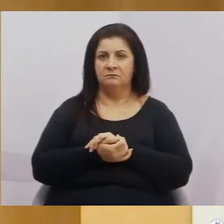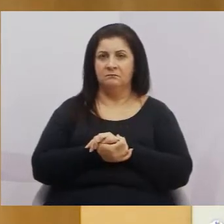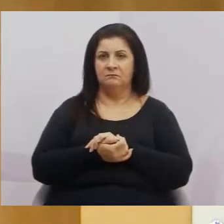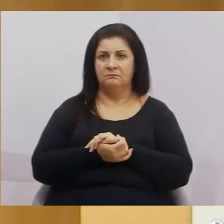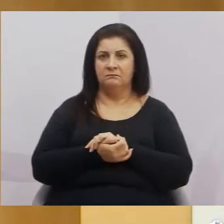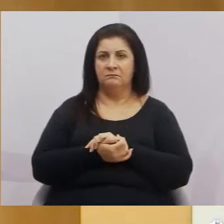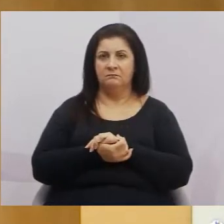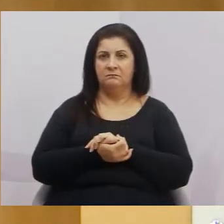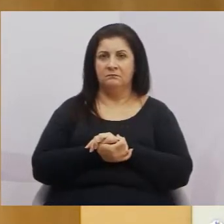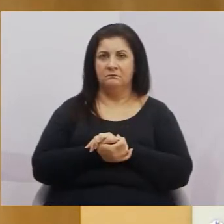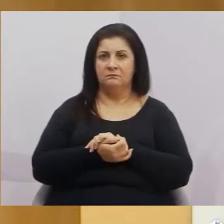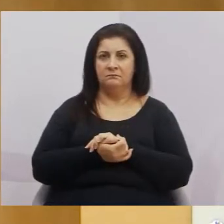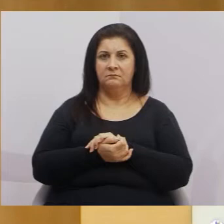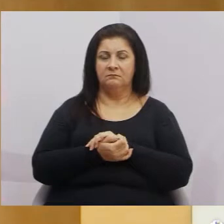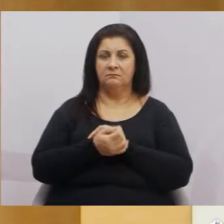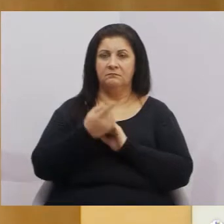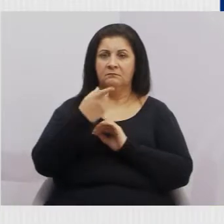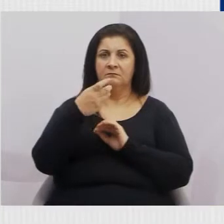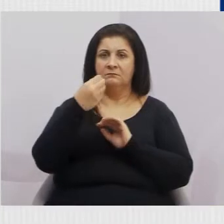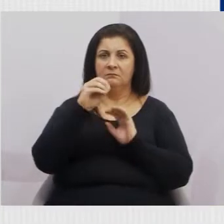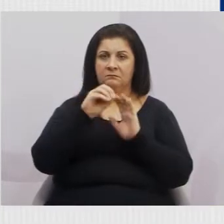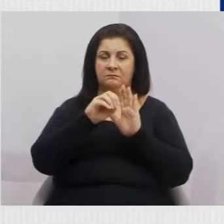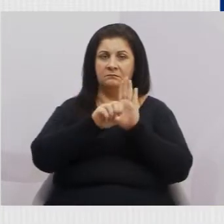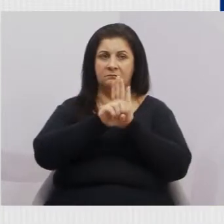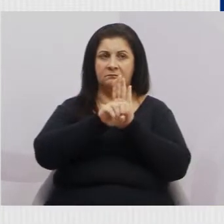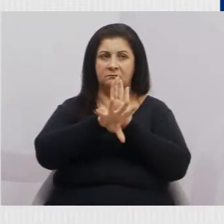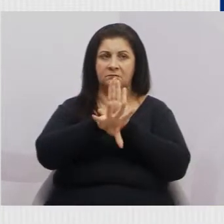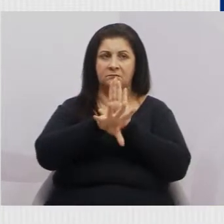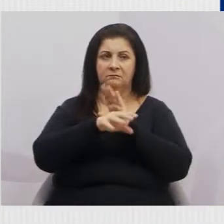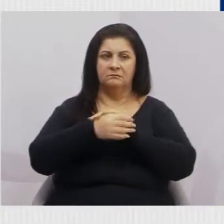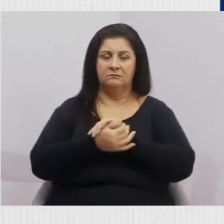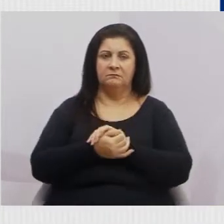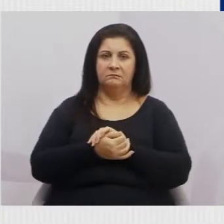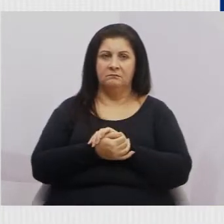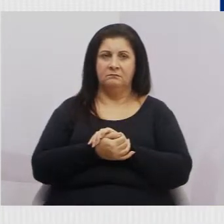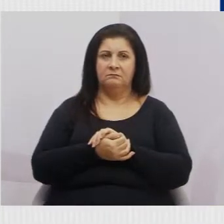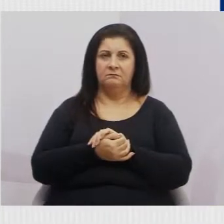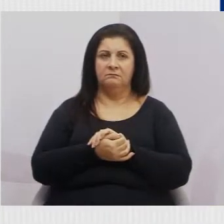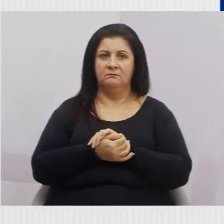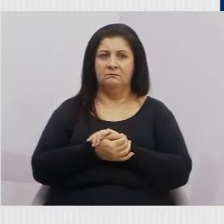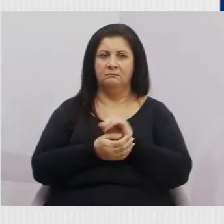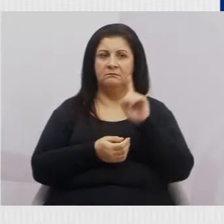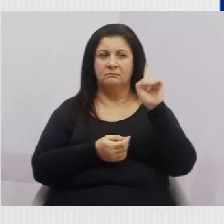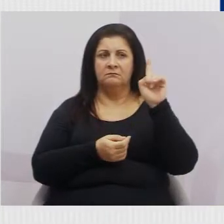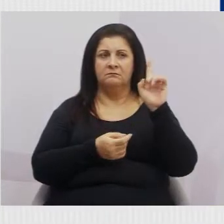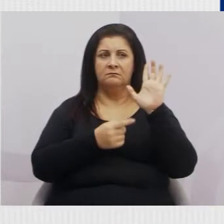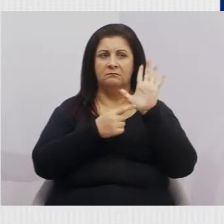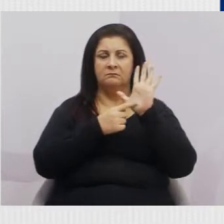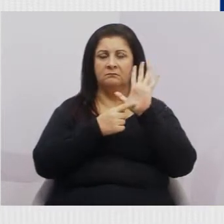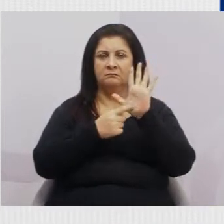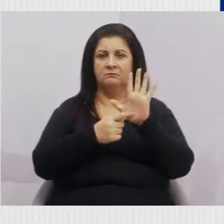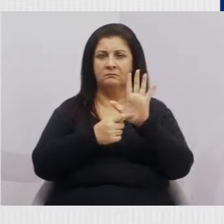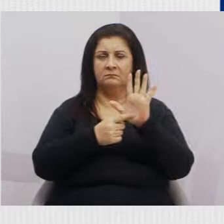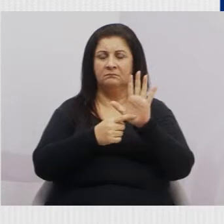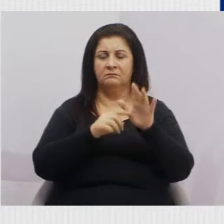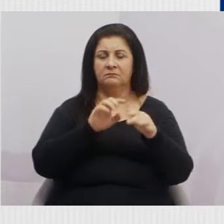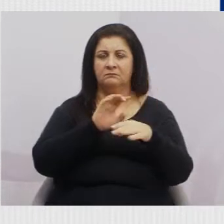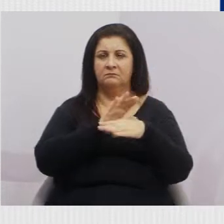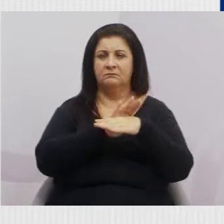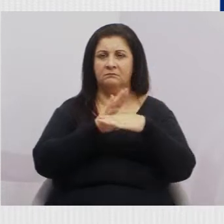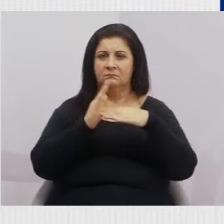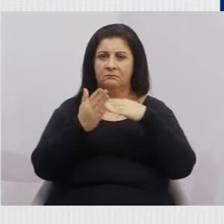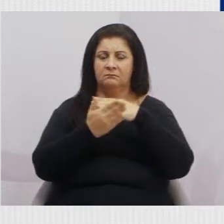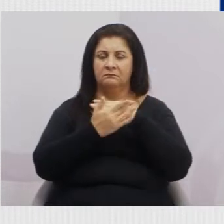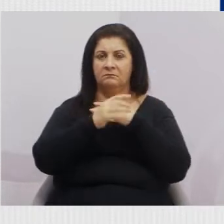dez indicações, sendo Jardim Terra de São João, Jardim América,